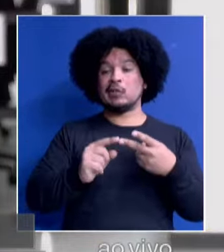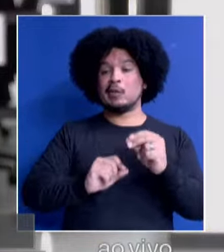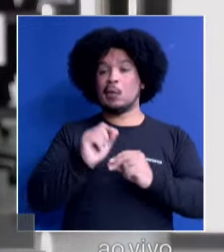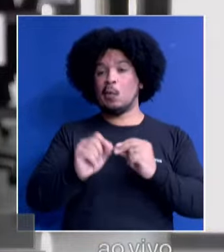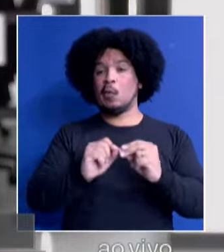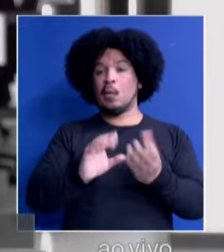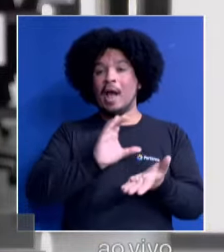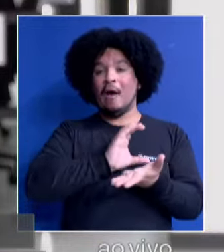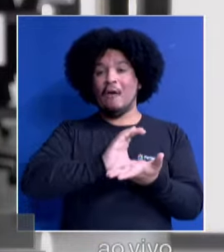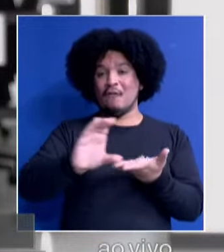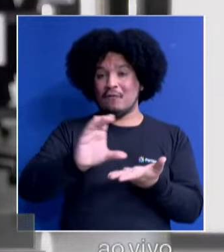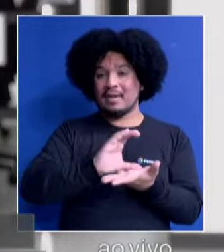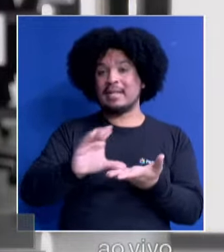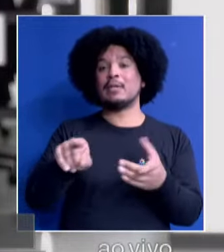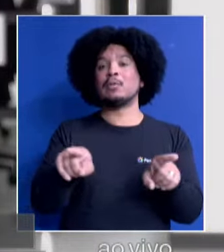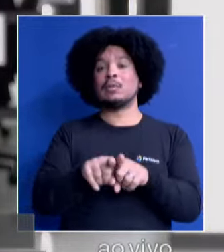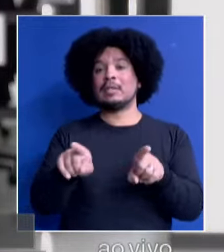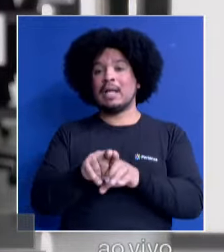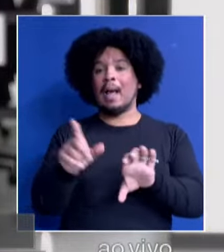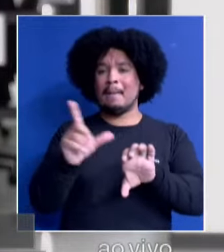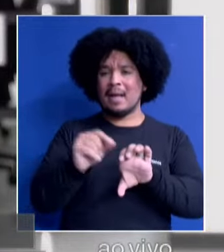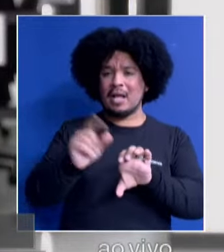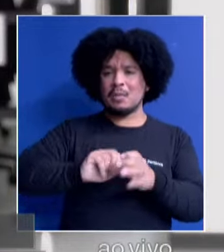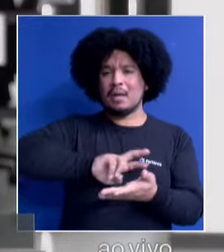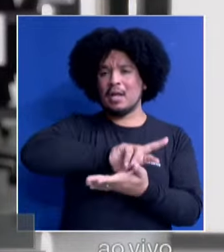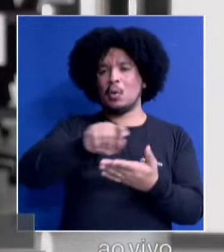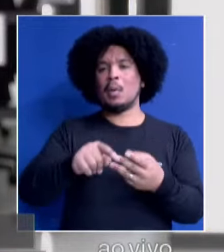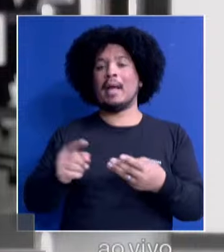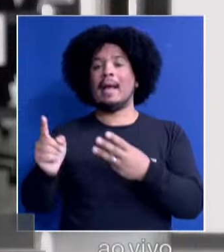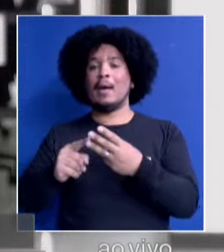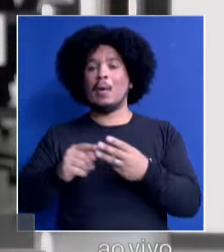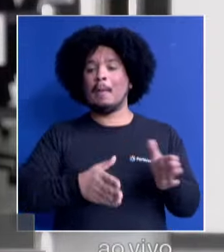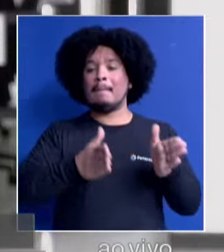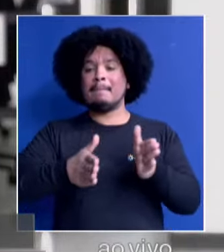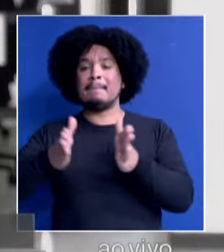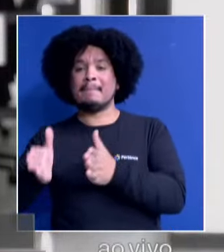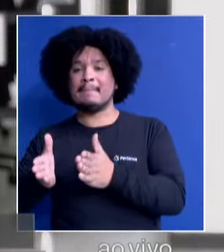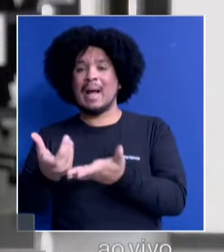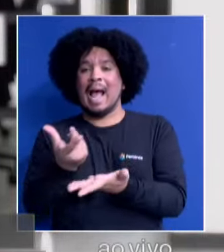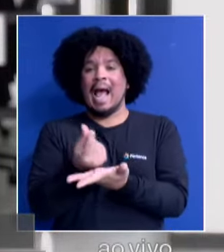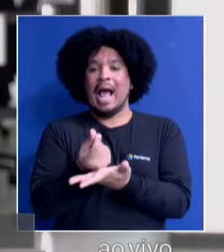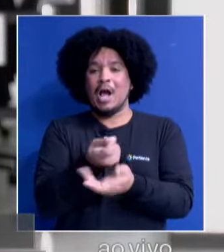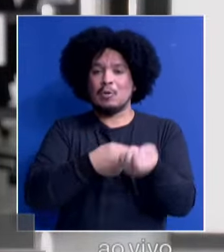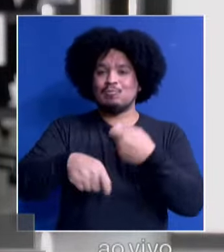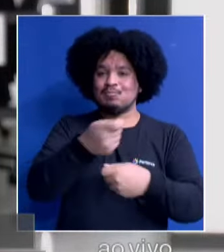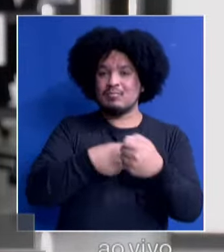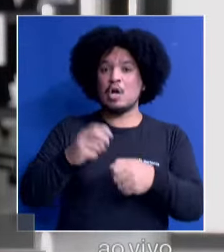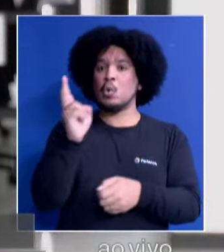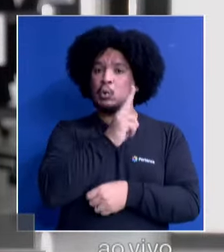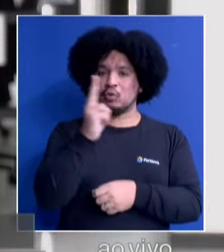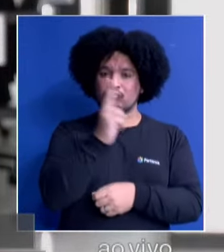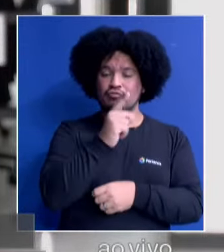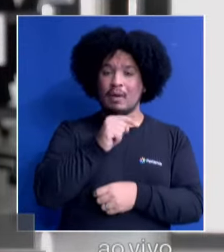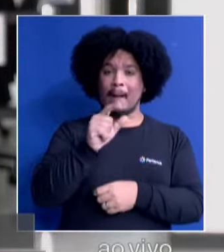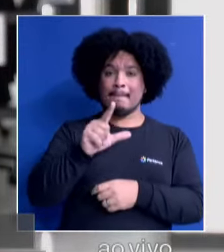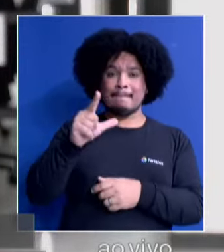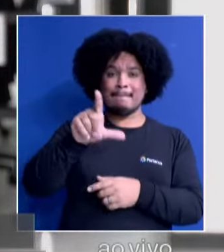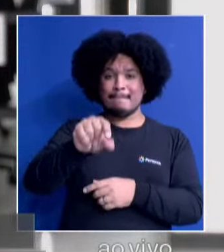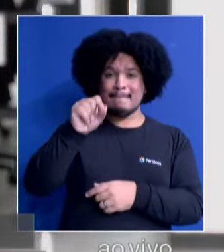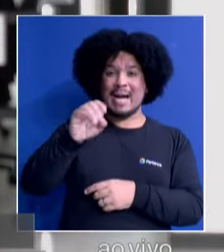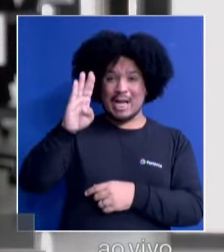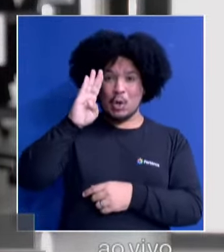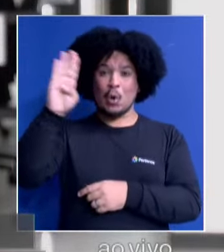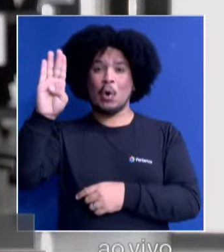financiamento e empreendimentos e o terceiro, capital de giro emergencial. A prioridade deste